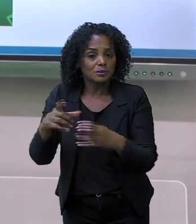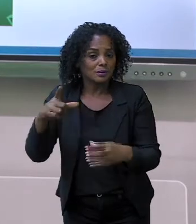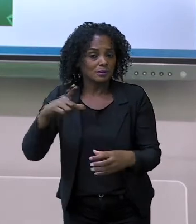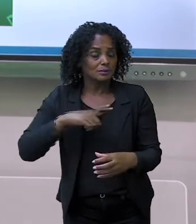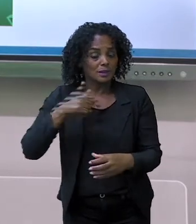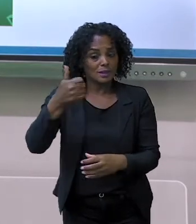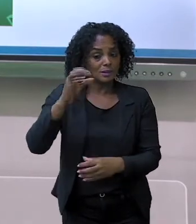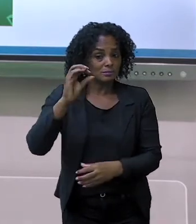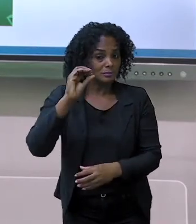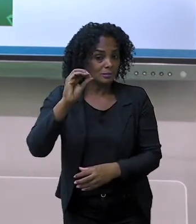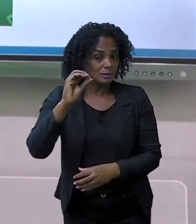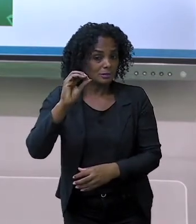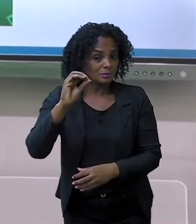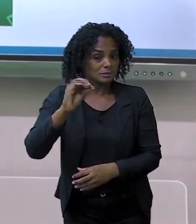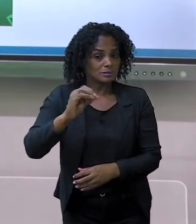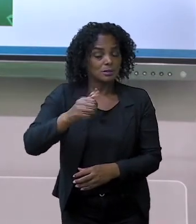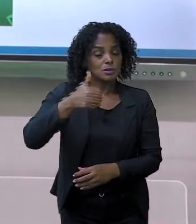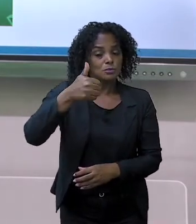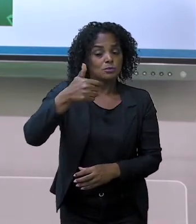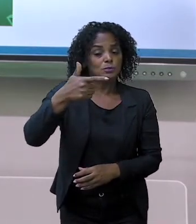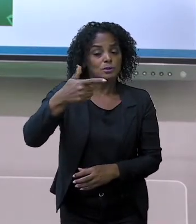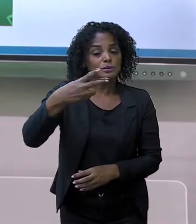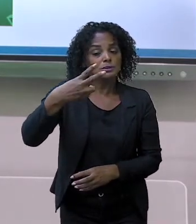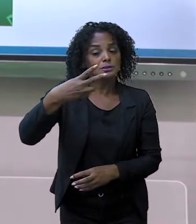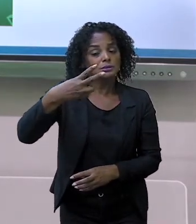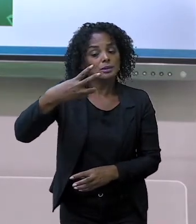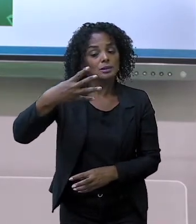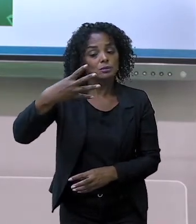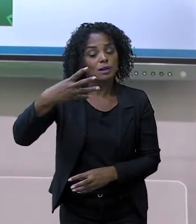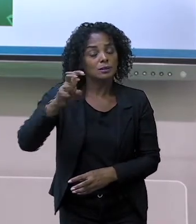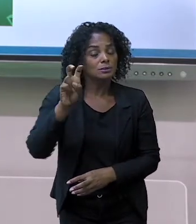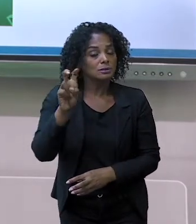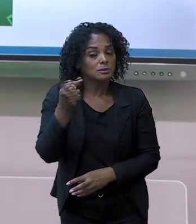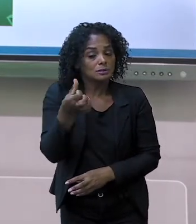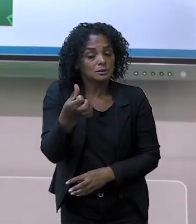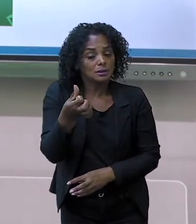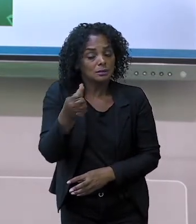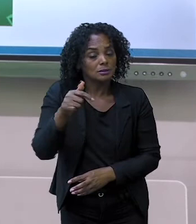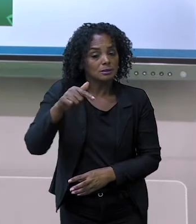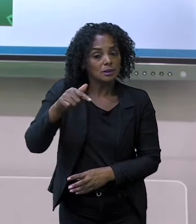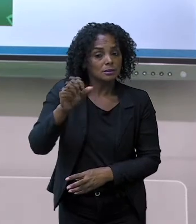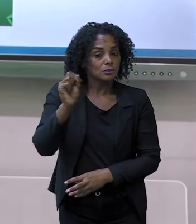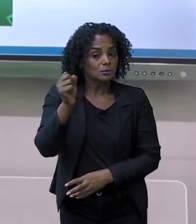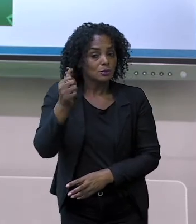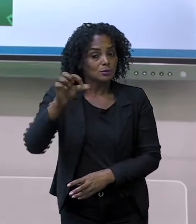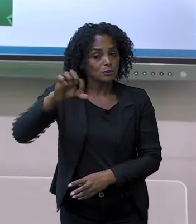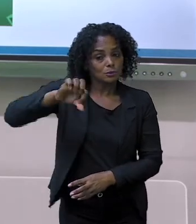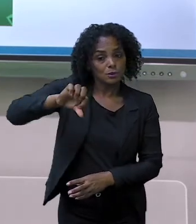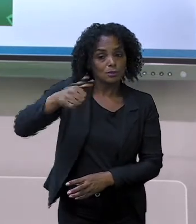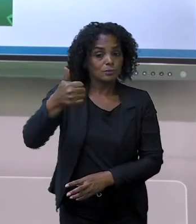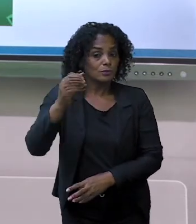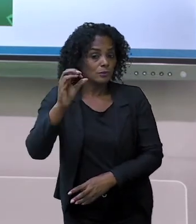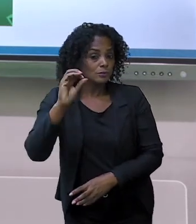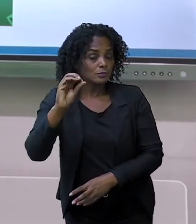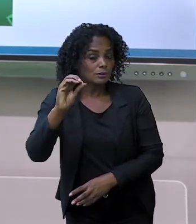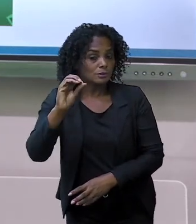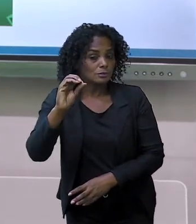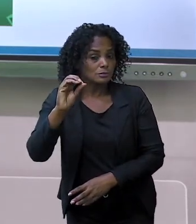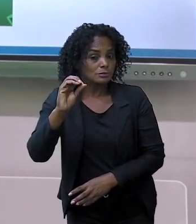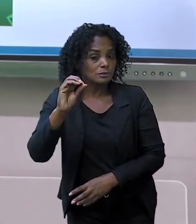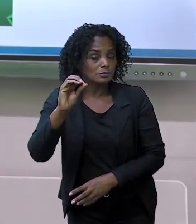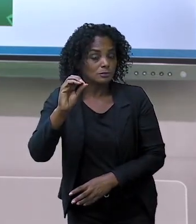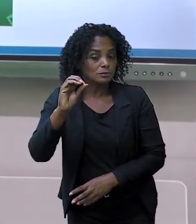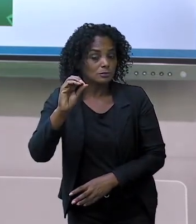Um, dois, três, quatro, cinco, seis, sete, oito, nove, dez. Colocamos o